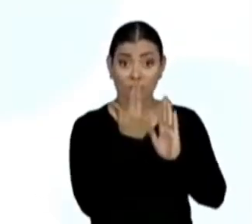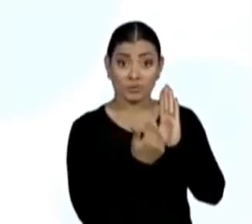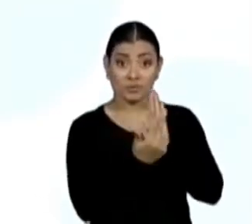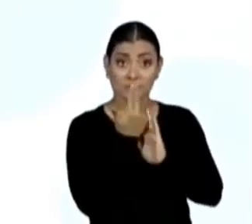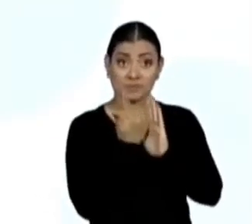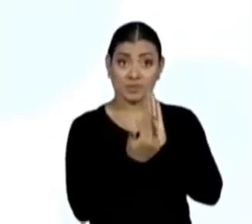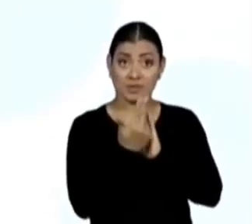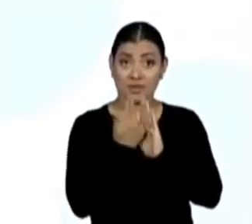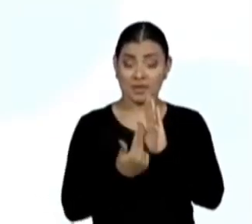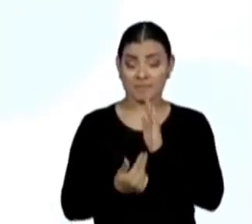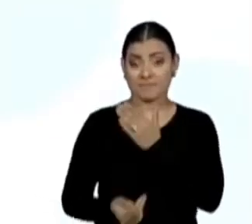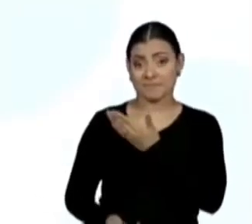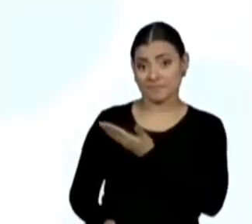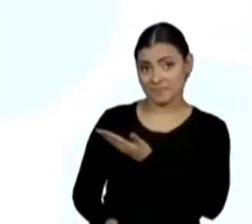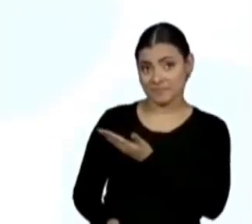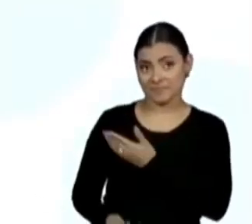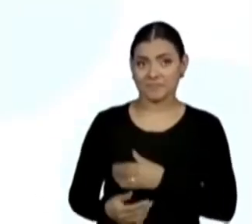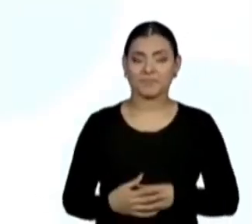triângulo,